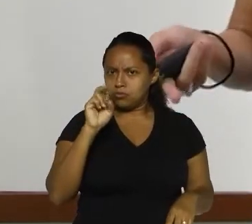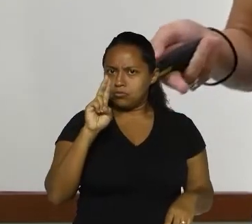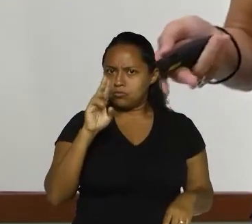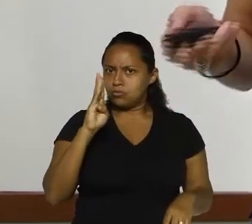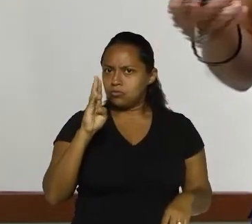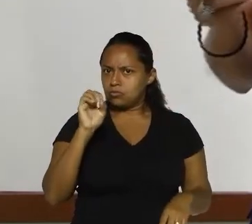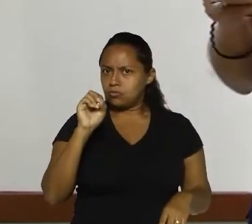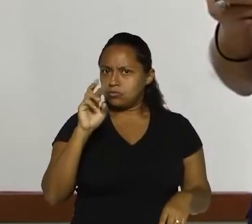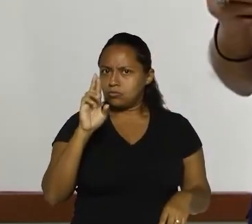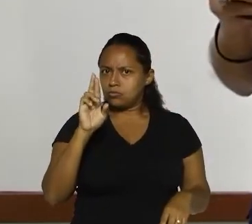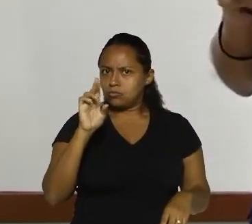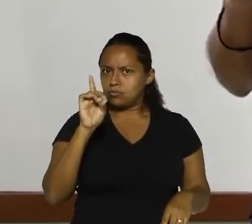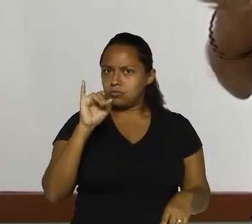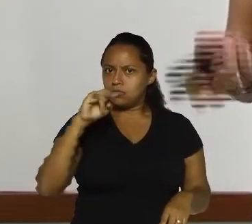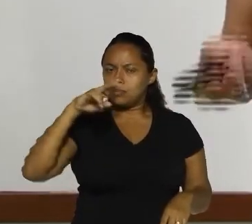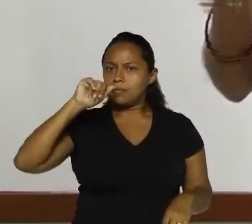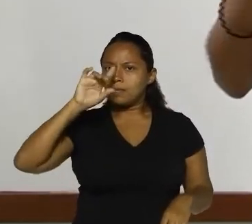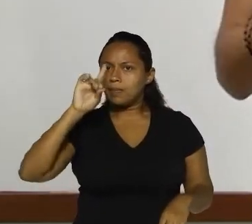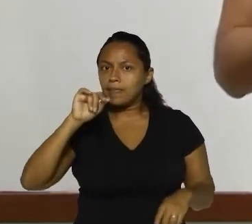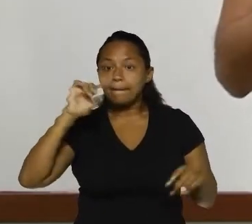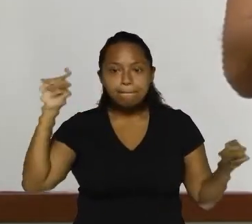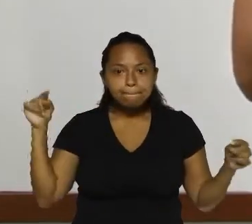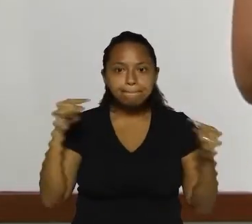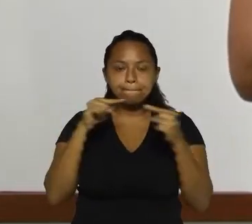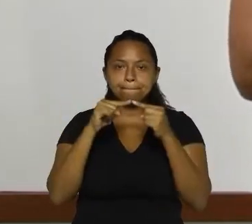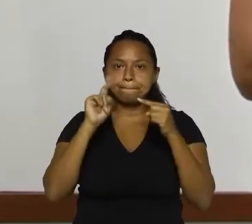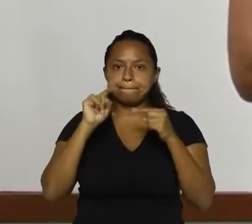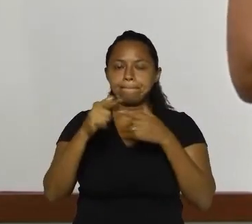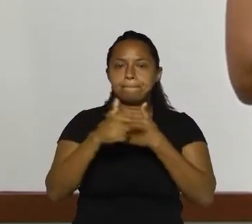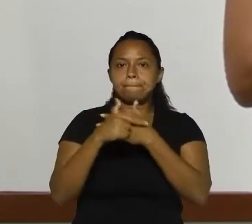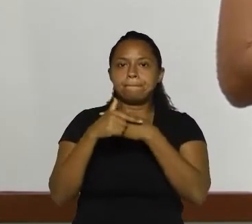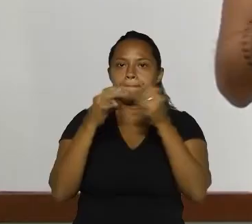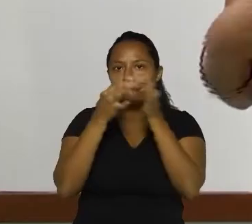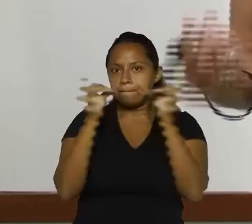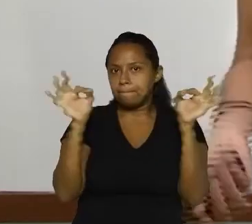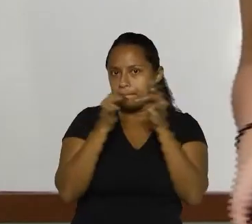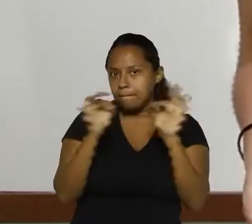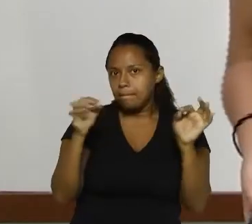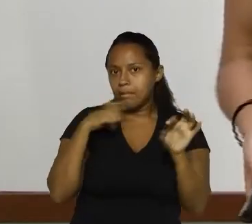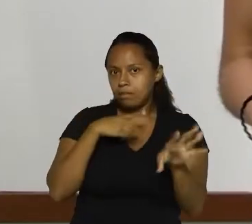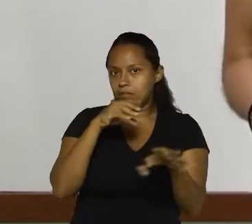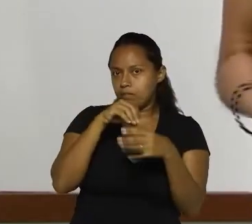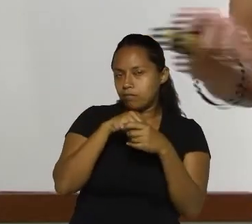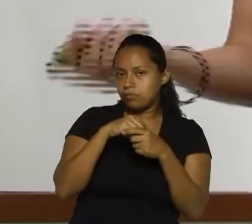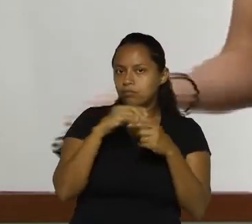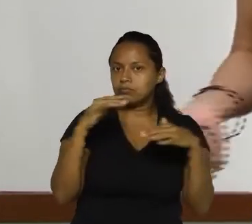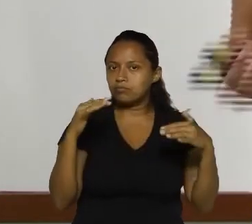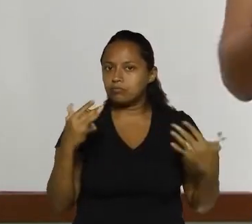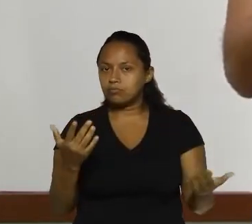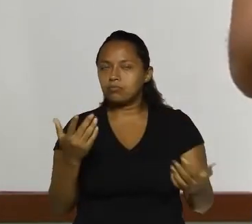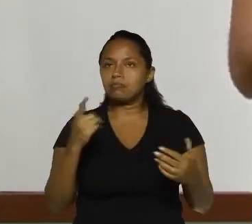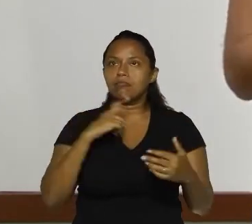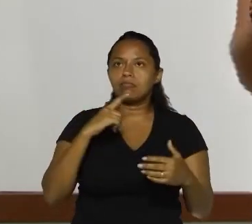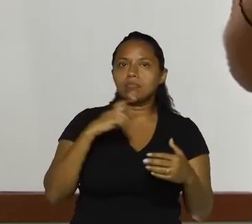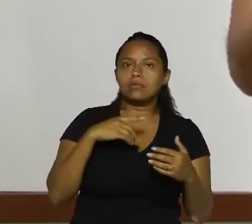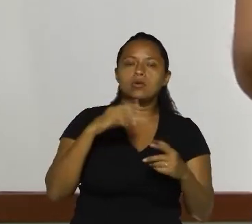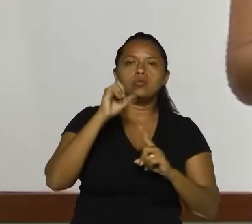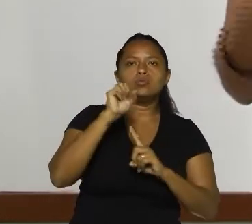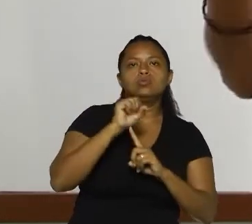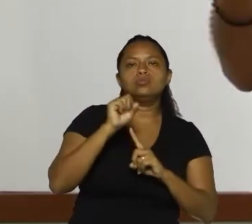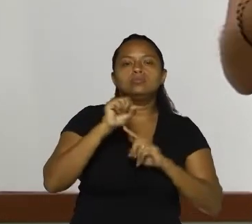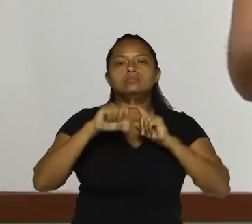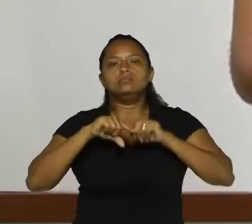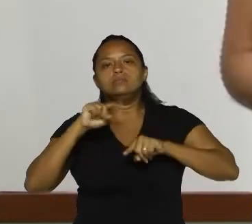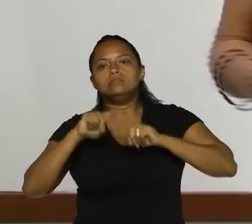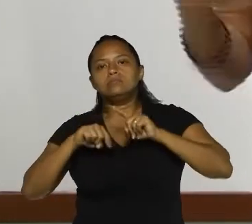nome de acordo com a função sintática que elas desempenham. Então, elas vão ocupar a função de sujeito,